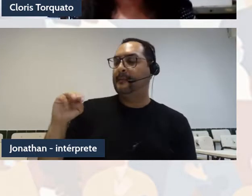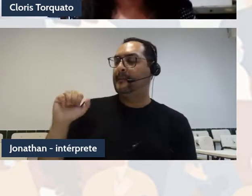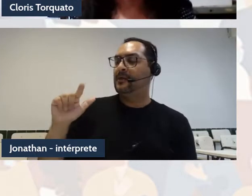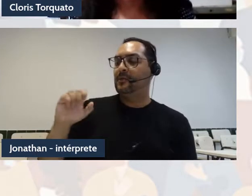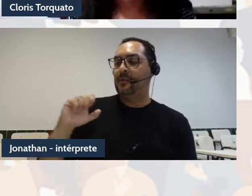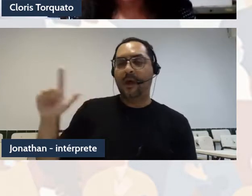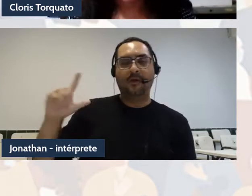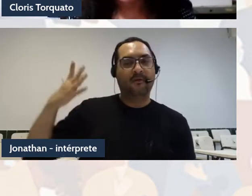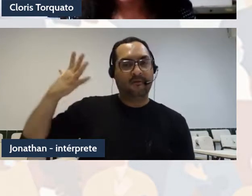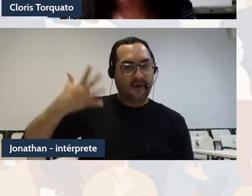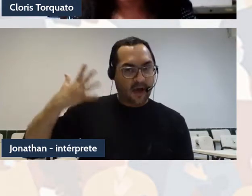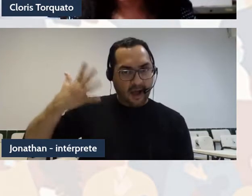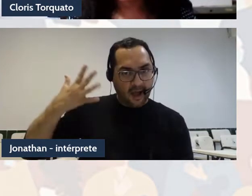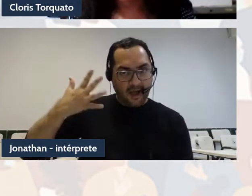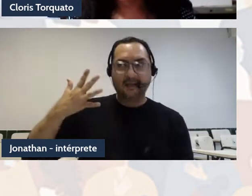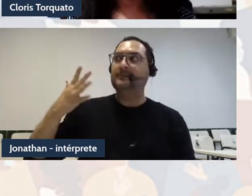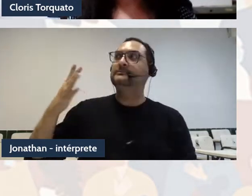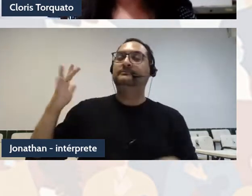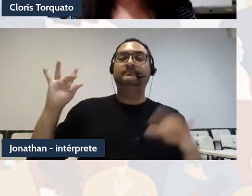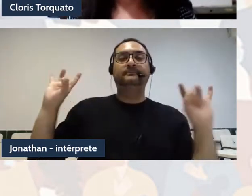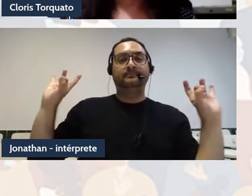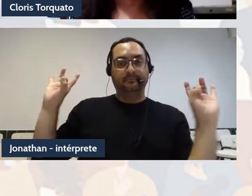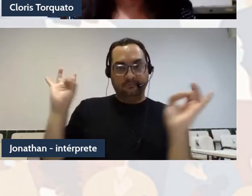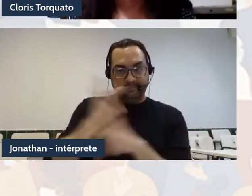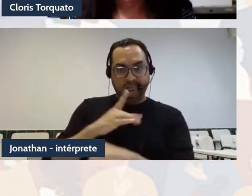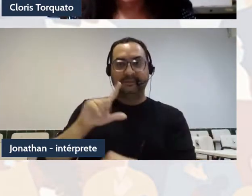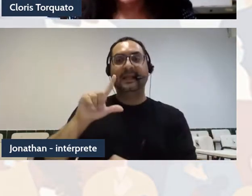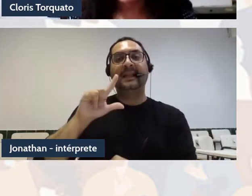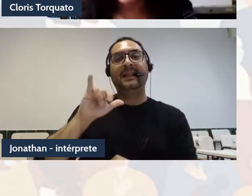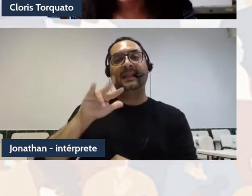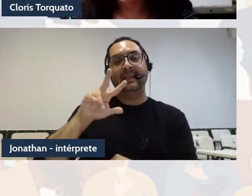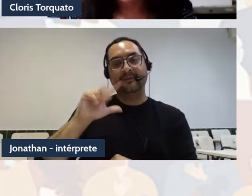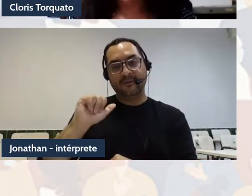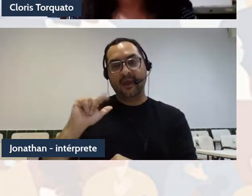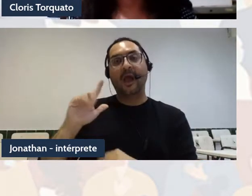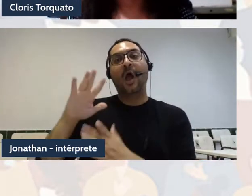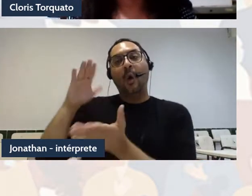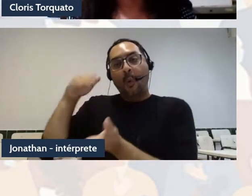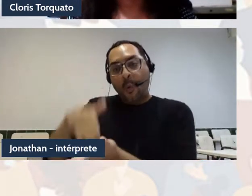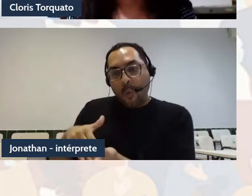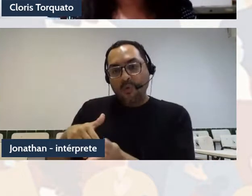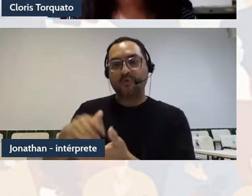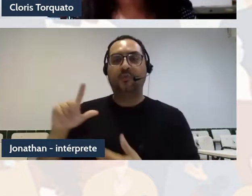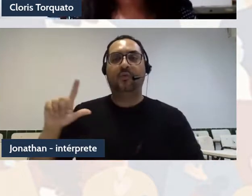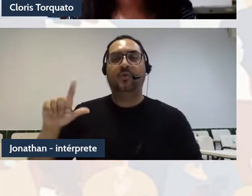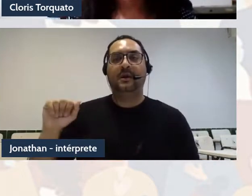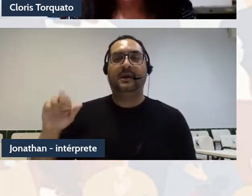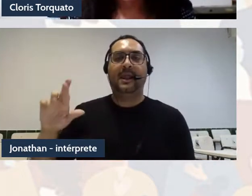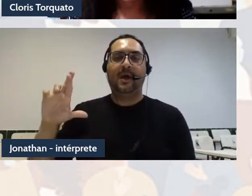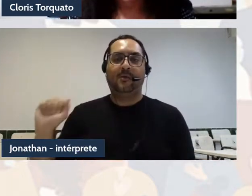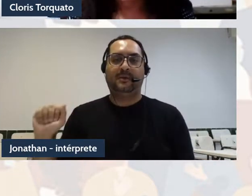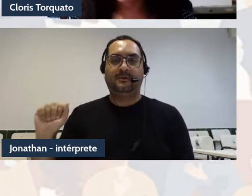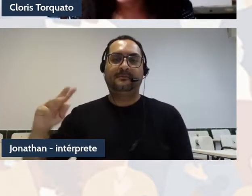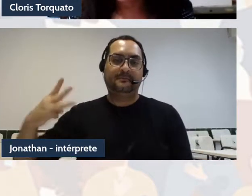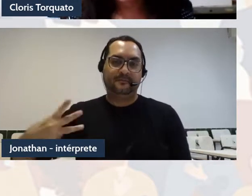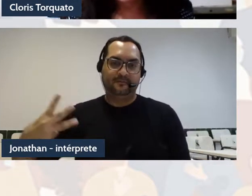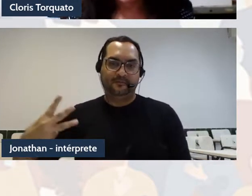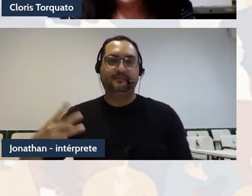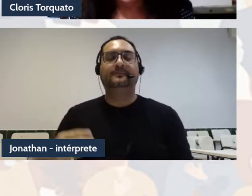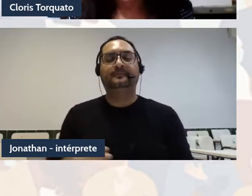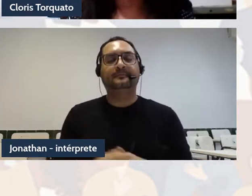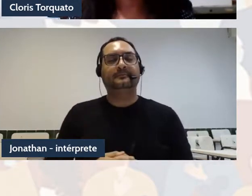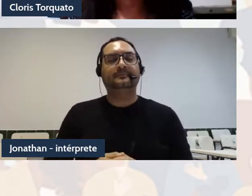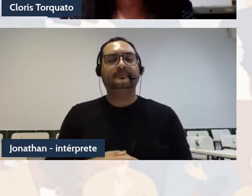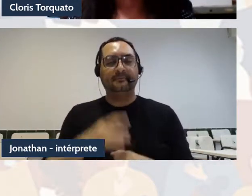depois a Lívia e por último a Laura, deixa eu achar